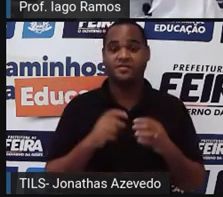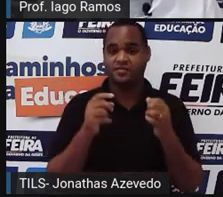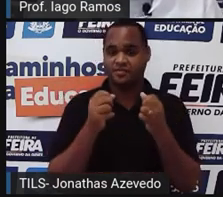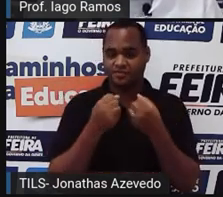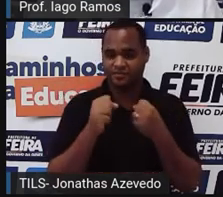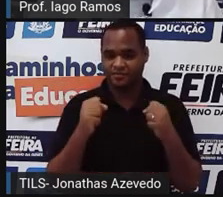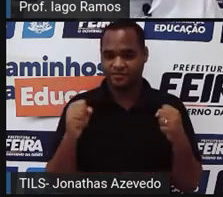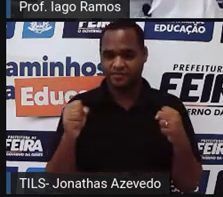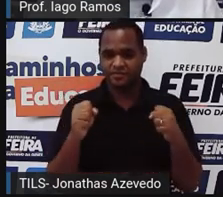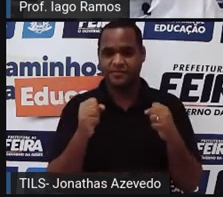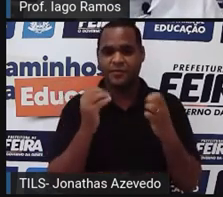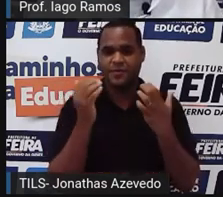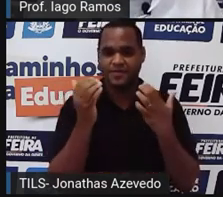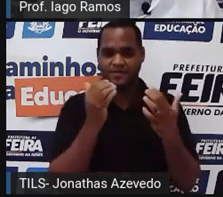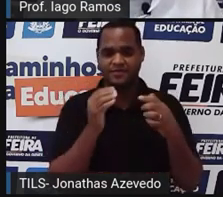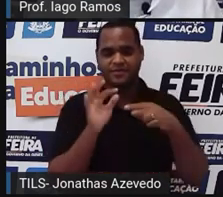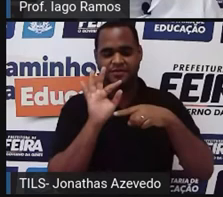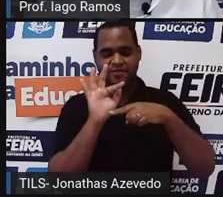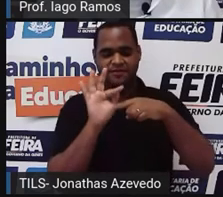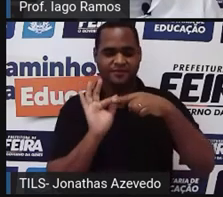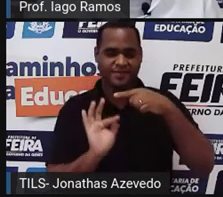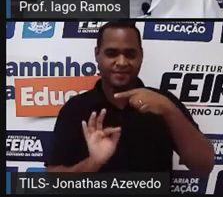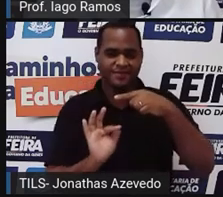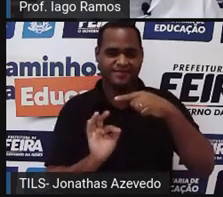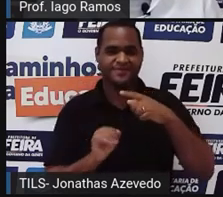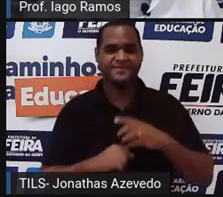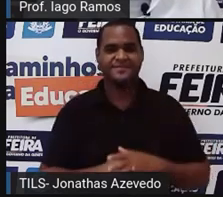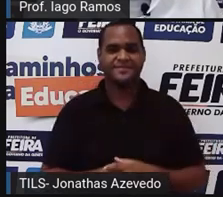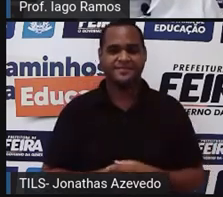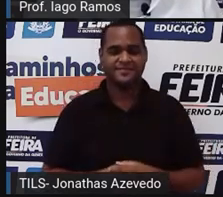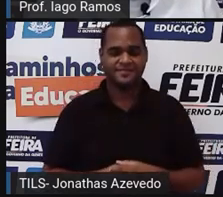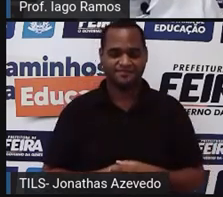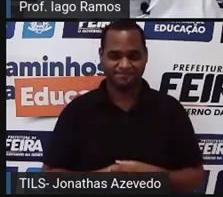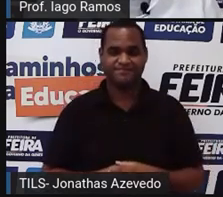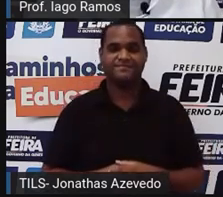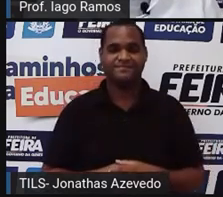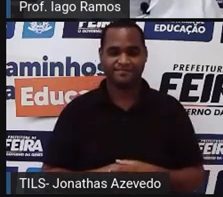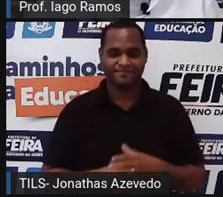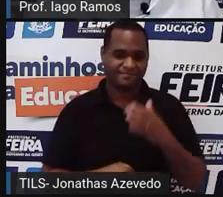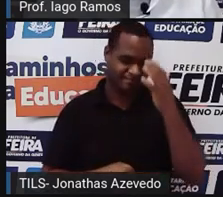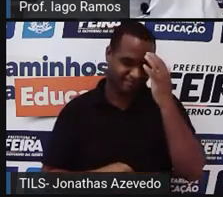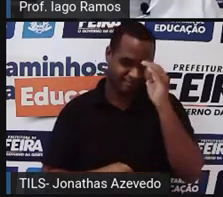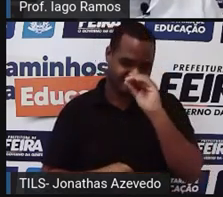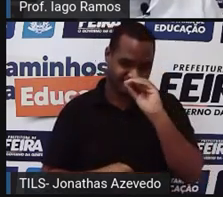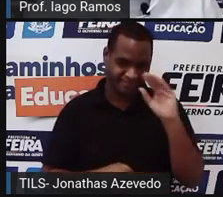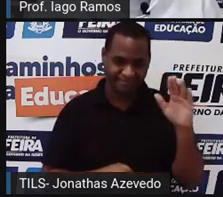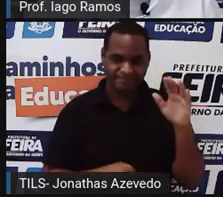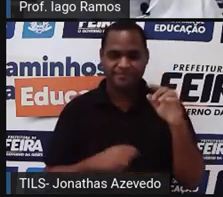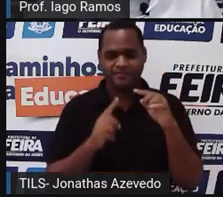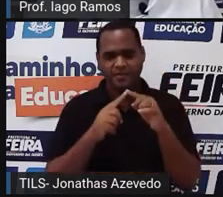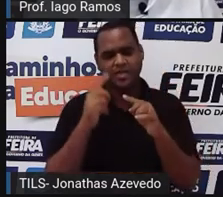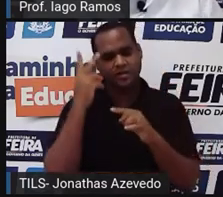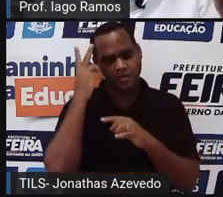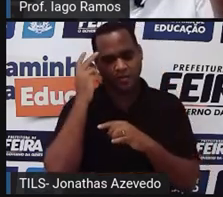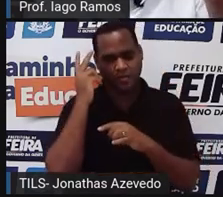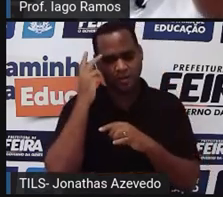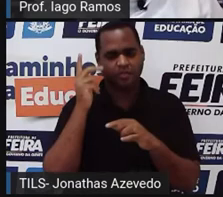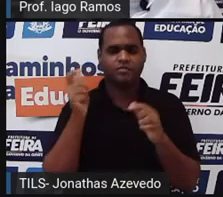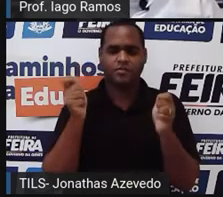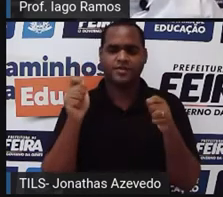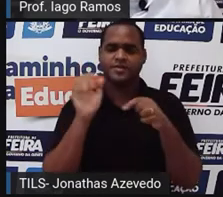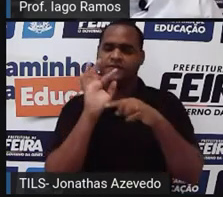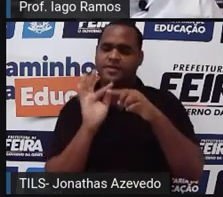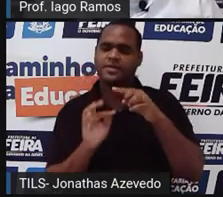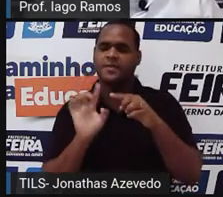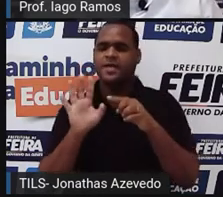escrever essa comparação é usando a fração, tá bom? Essa é a forma mais comum. Mas a gente